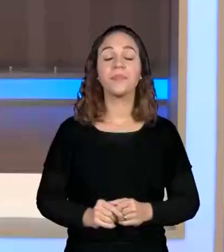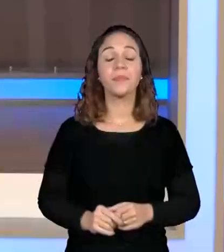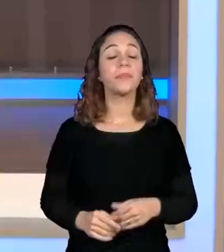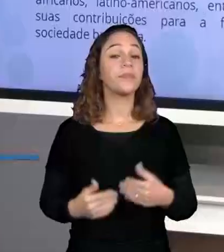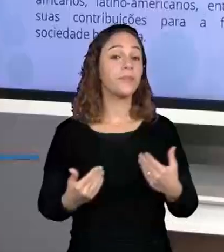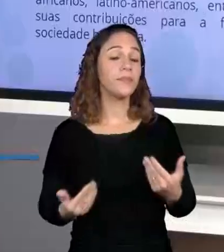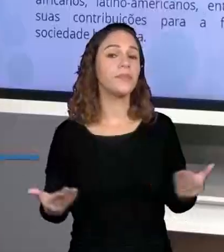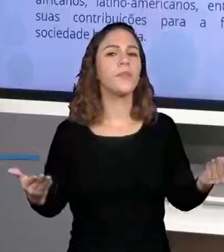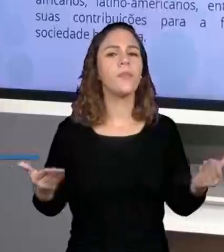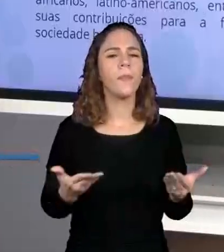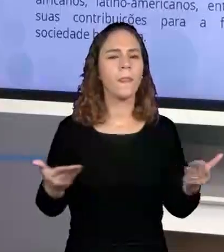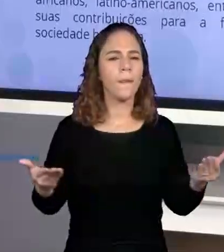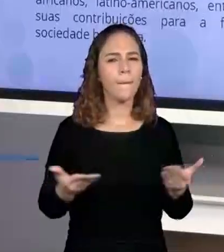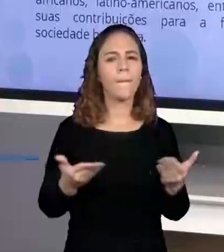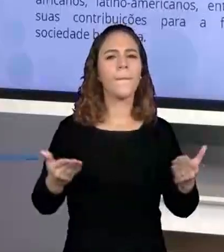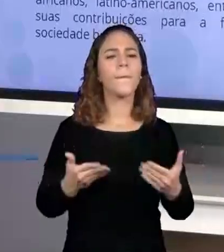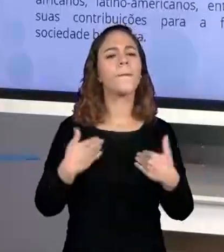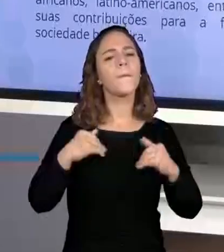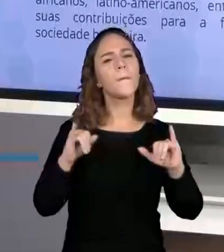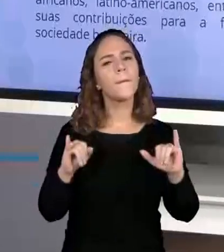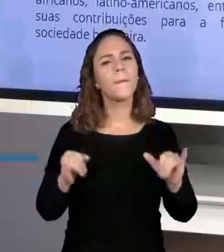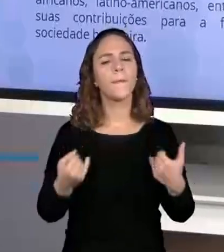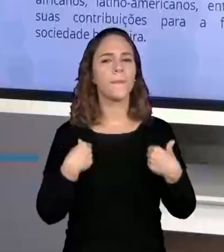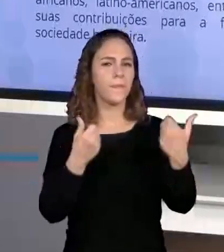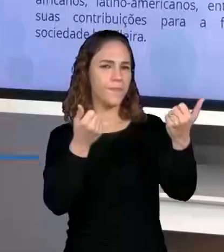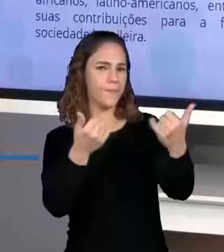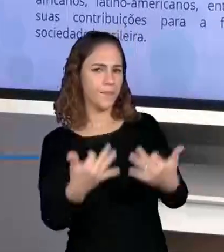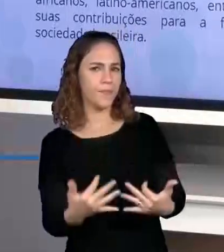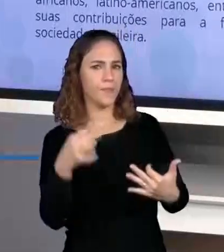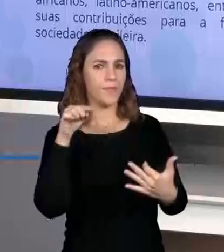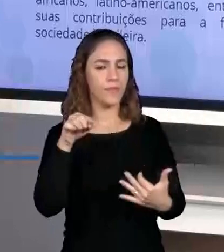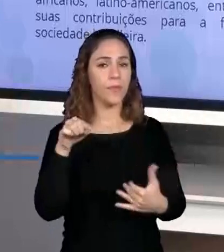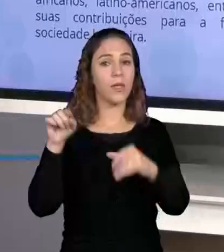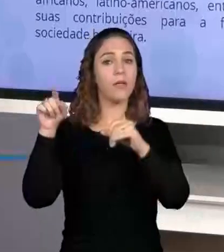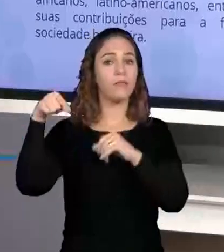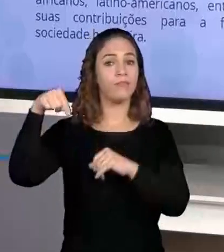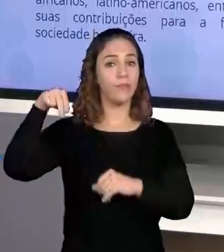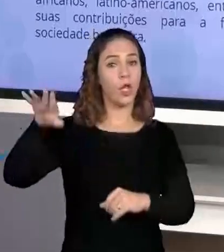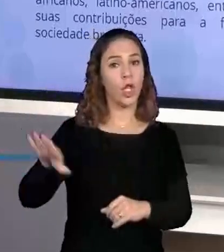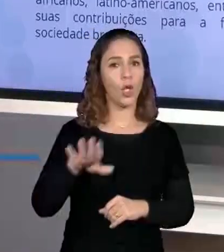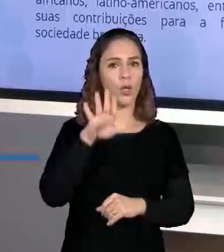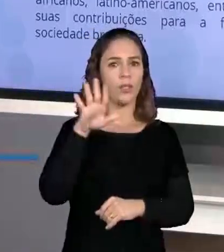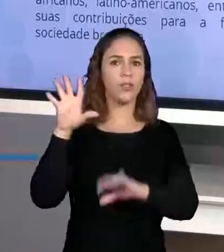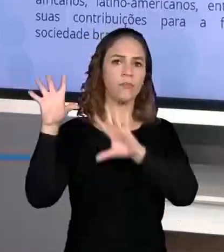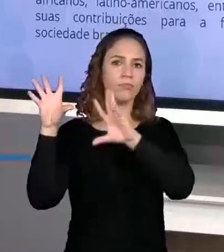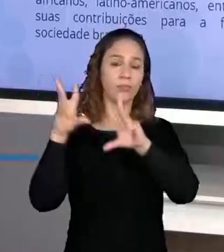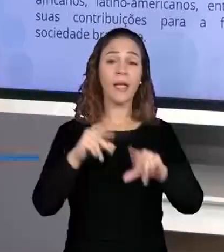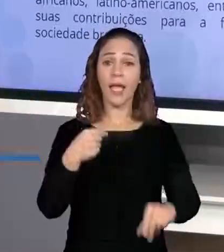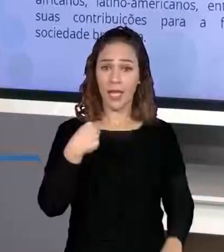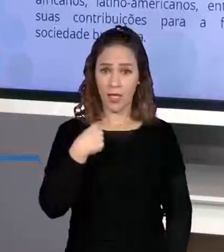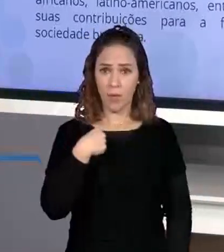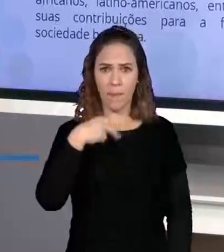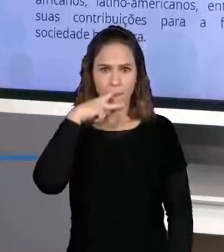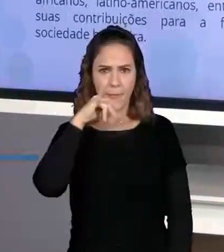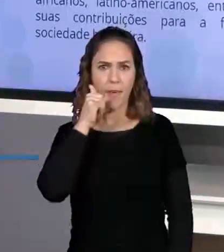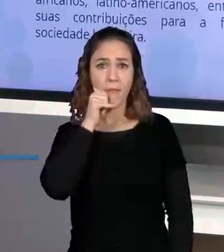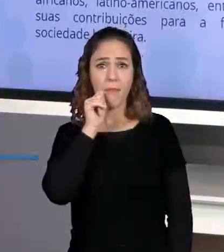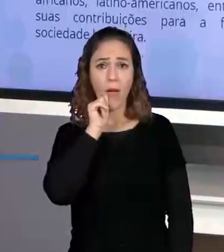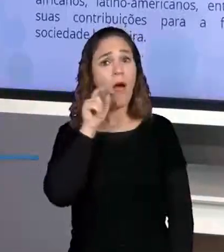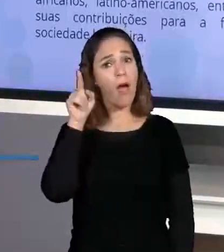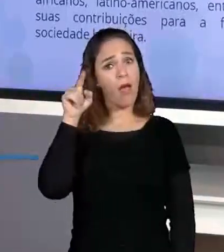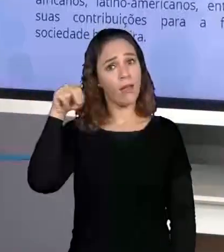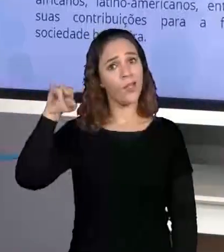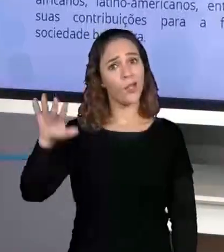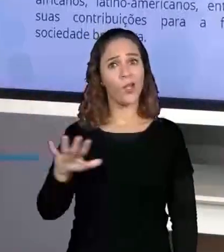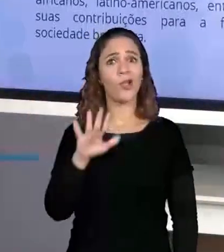Vou chamar vocês aqui para falar um pouco sobre migração nordestina. Eu sou filho de nordestinos, então eu sei